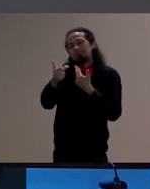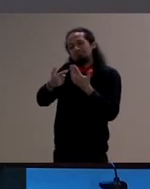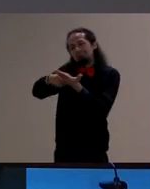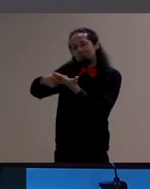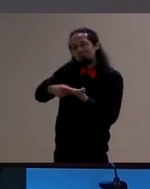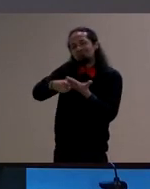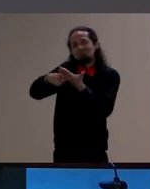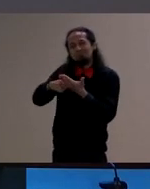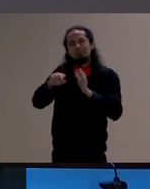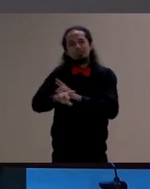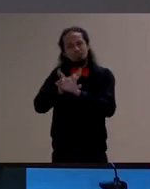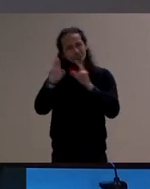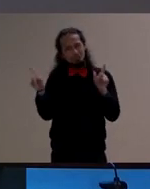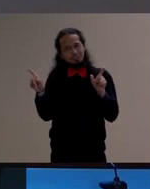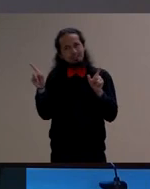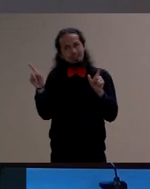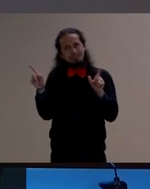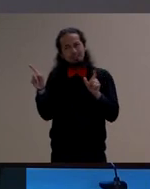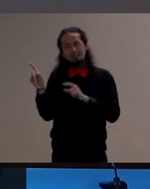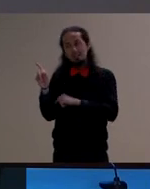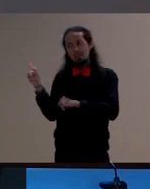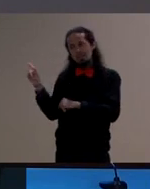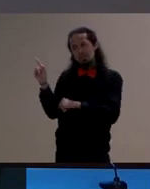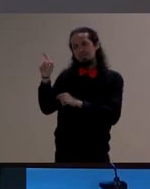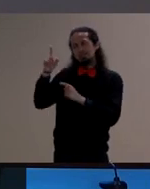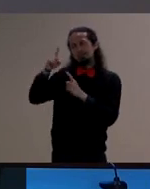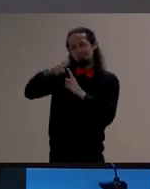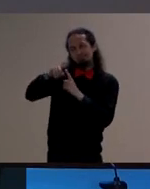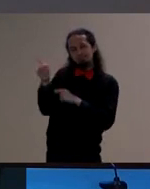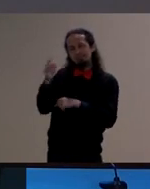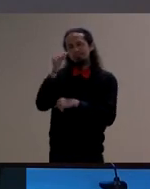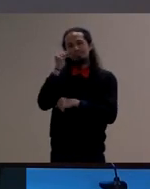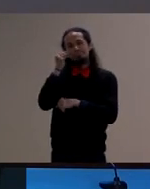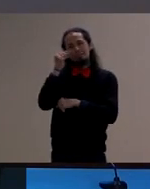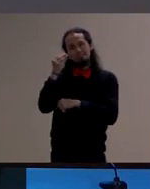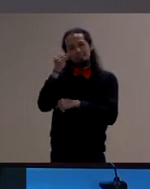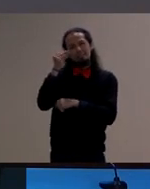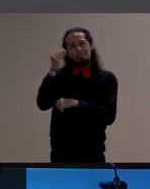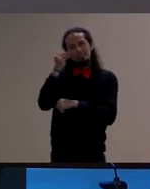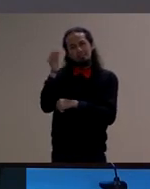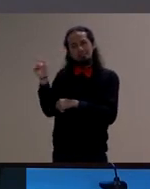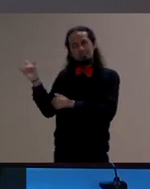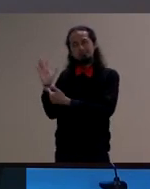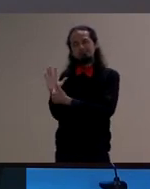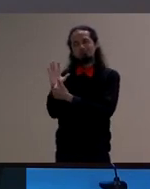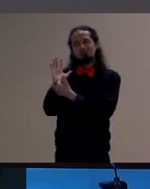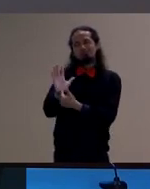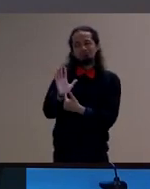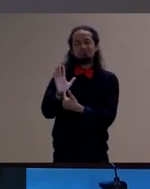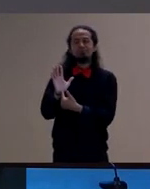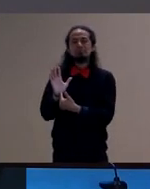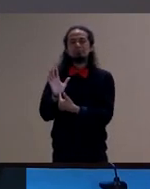coisas nesse tipo de experiência que está aqui colocada onde também